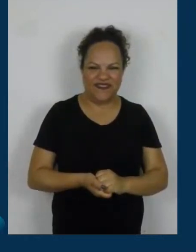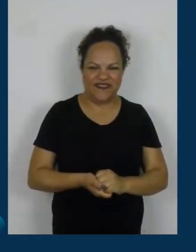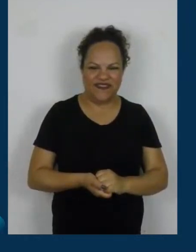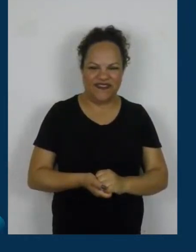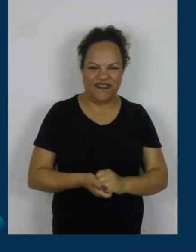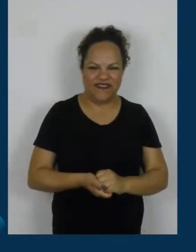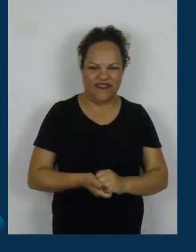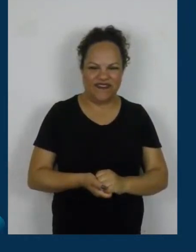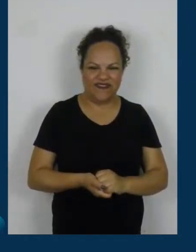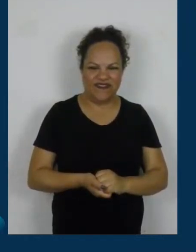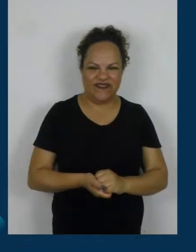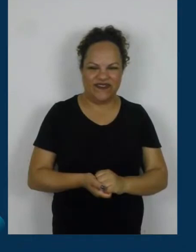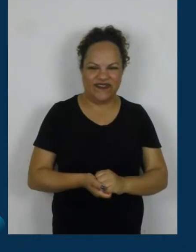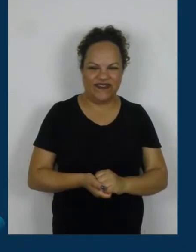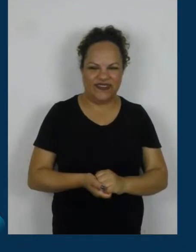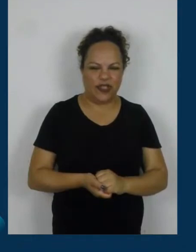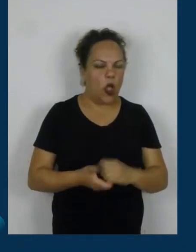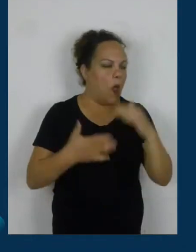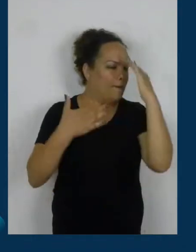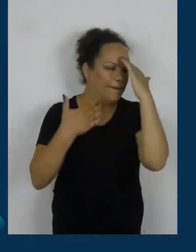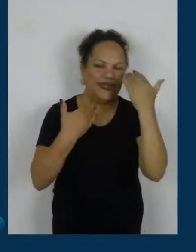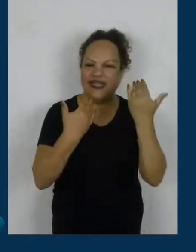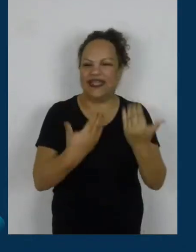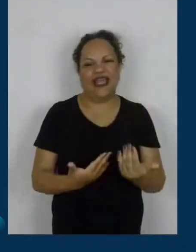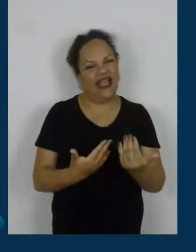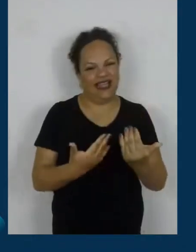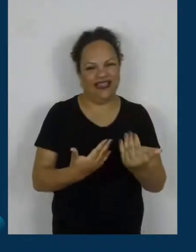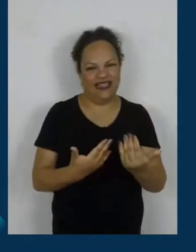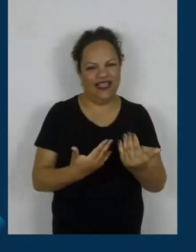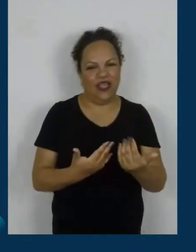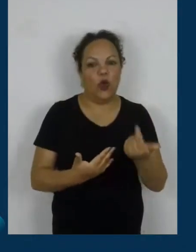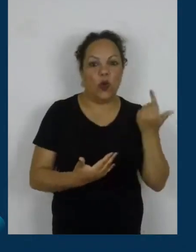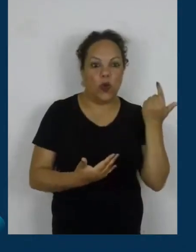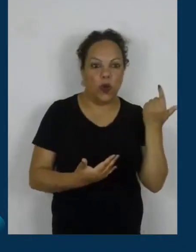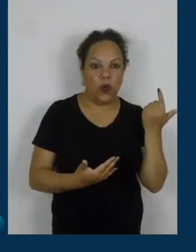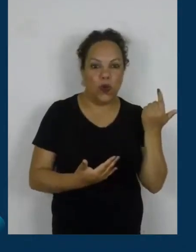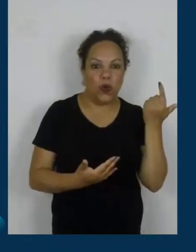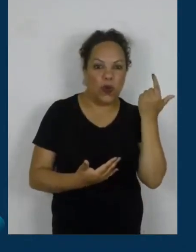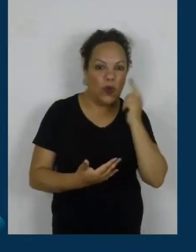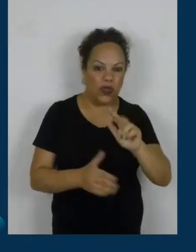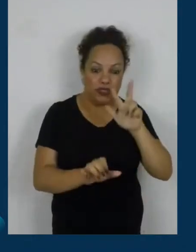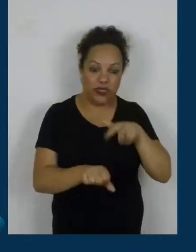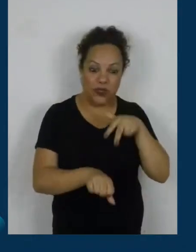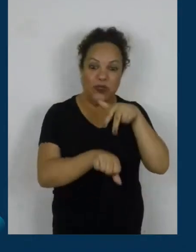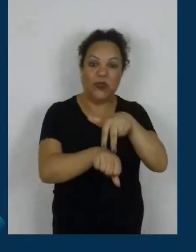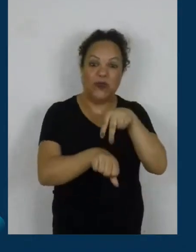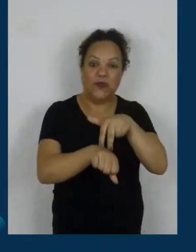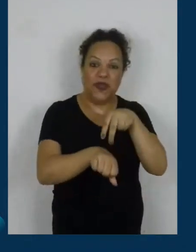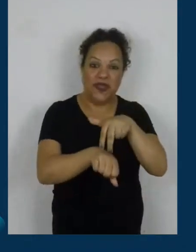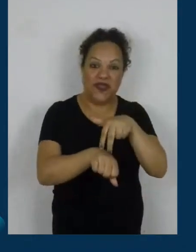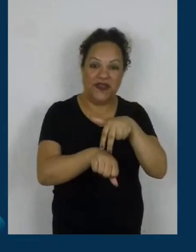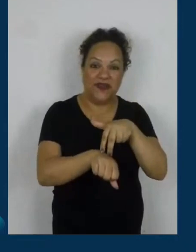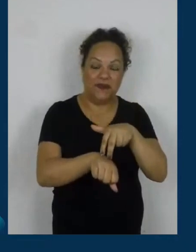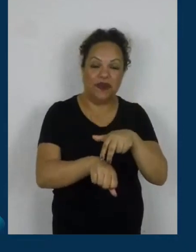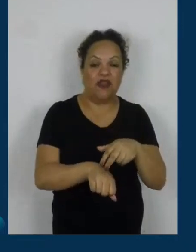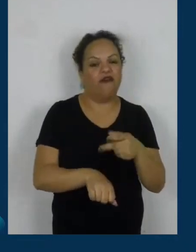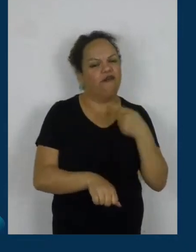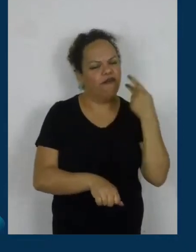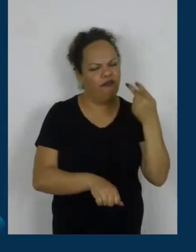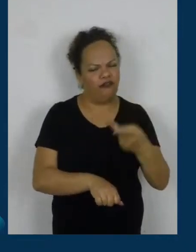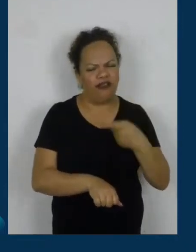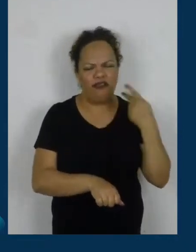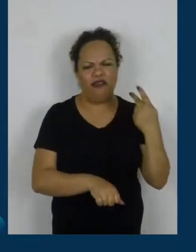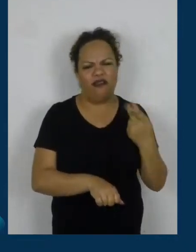Pessoal, super obrigado. Eu finalmente consegui subir nesse palco, não para tirar foto, né? para falar alguma coisa. E eu fiquei muito